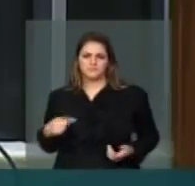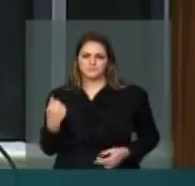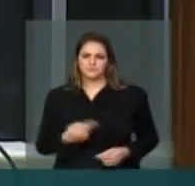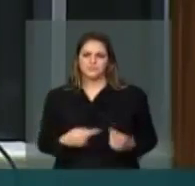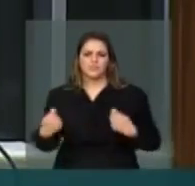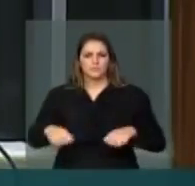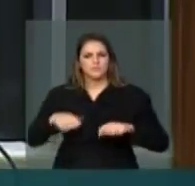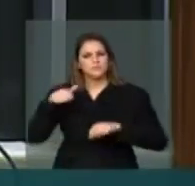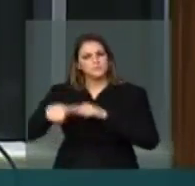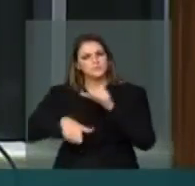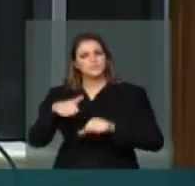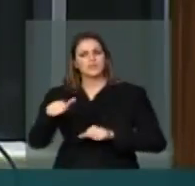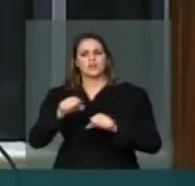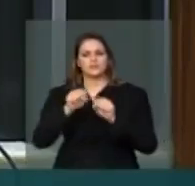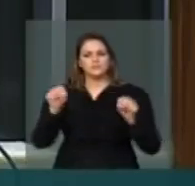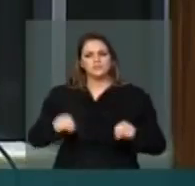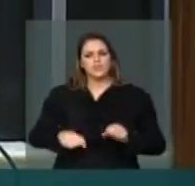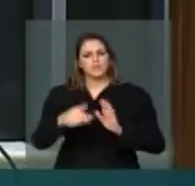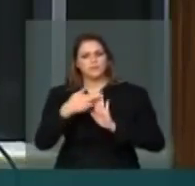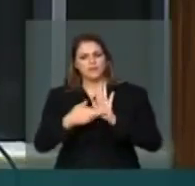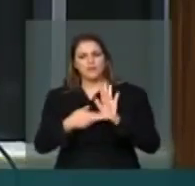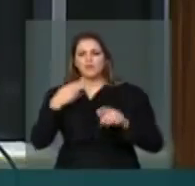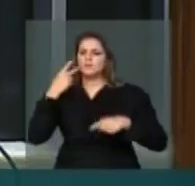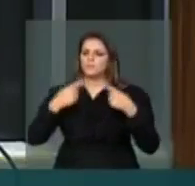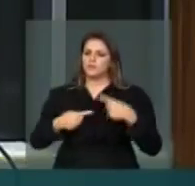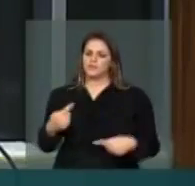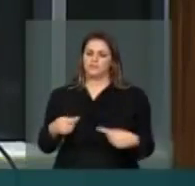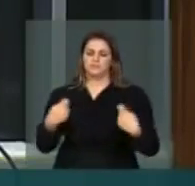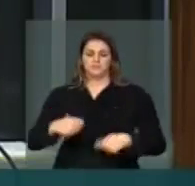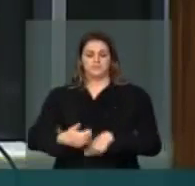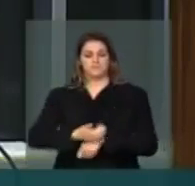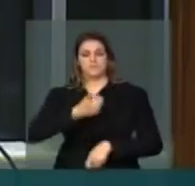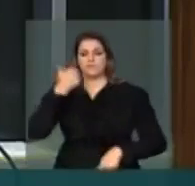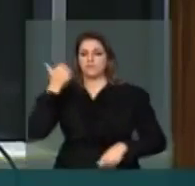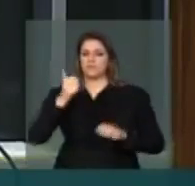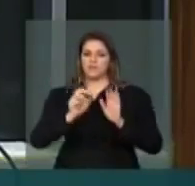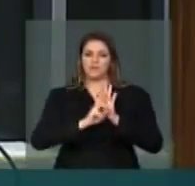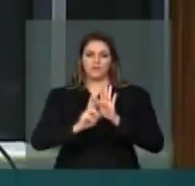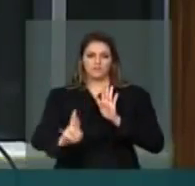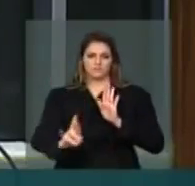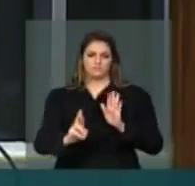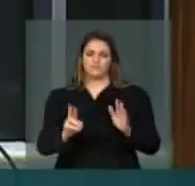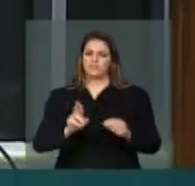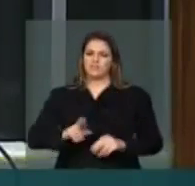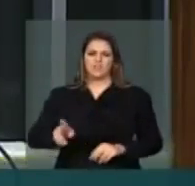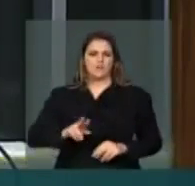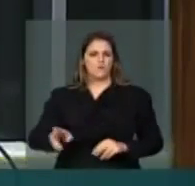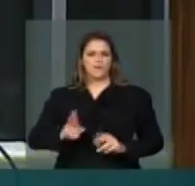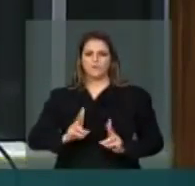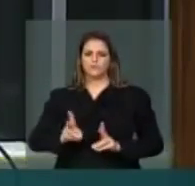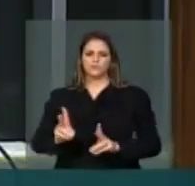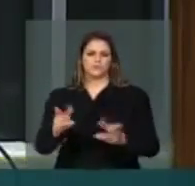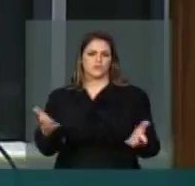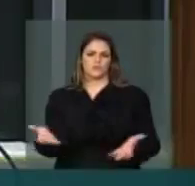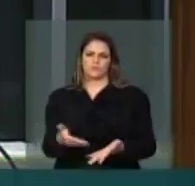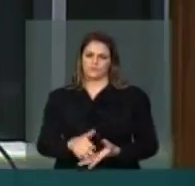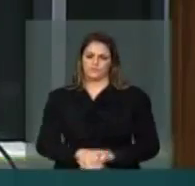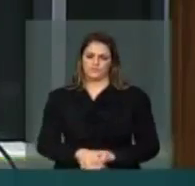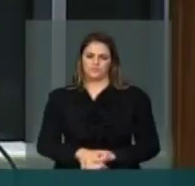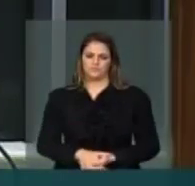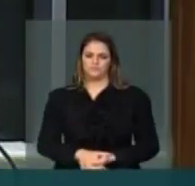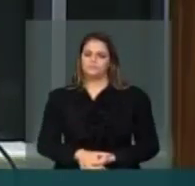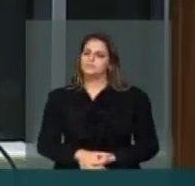do sistema político para que ele se torne mais representativo e não prossiga, como é hoje, capturado